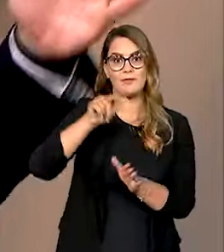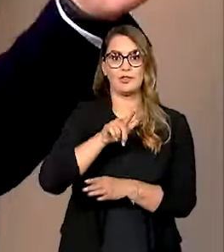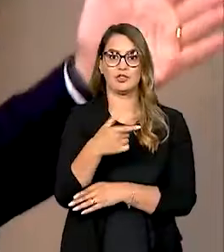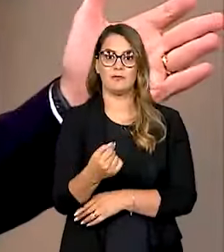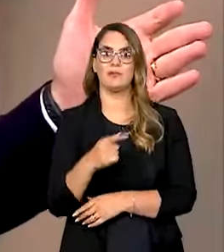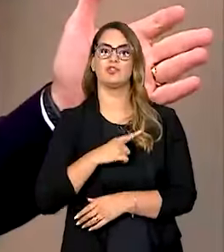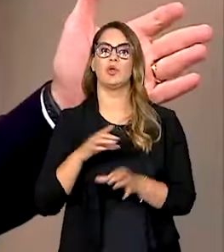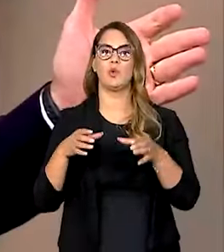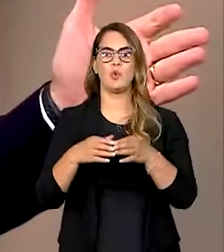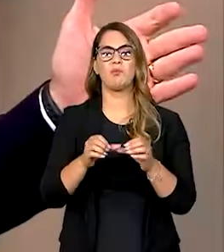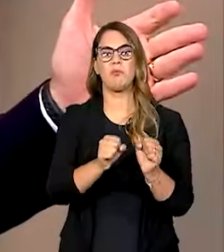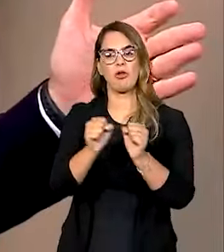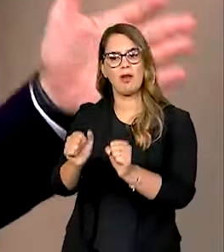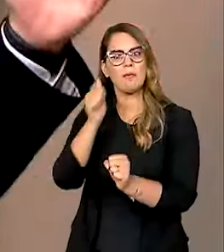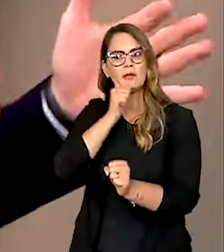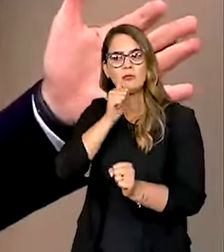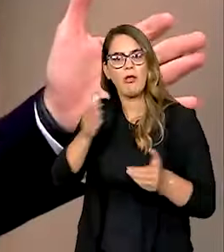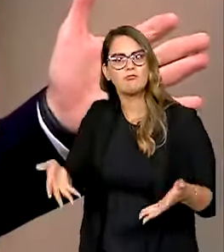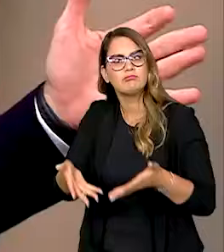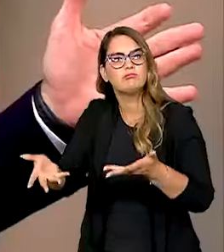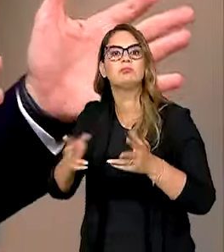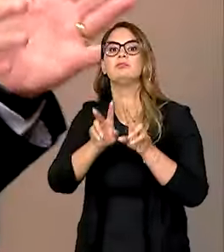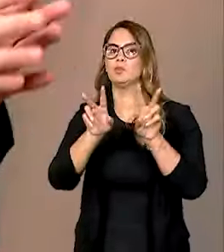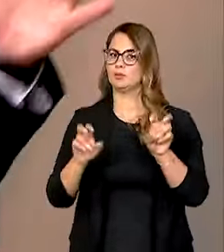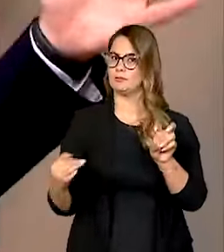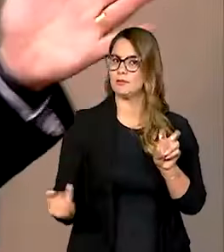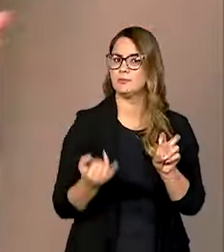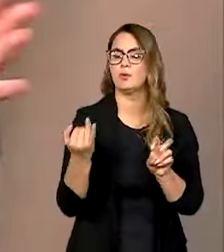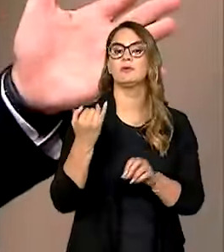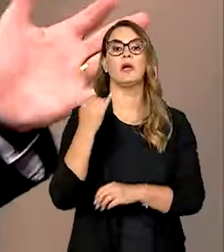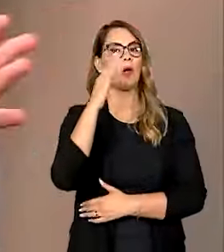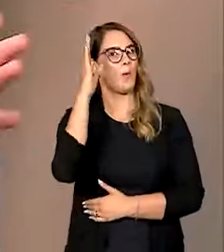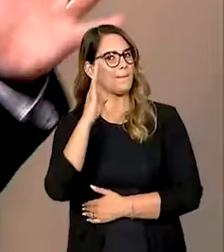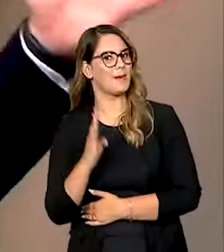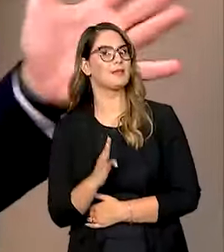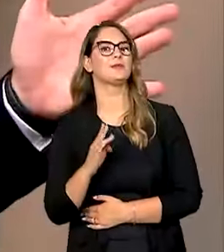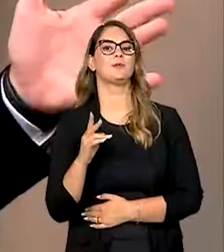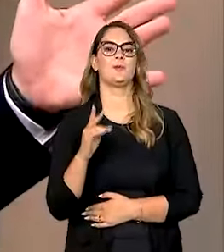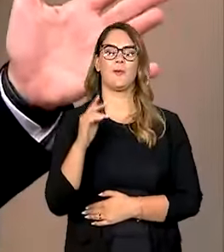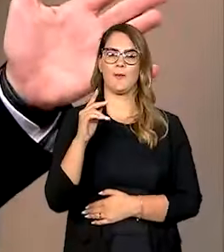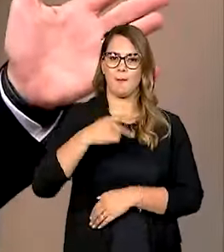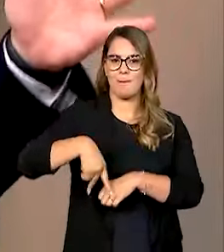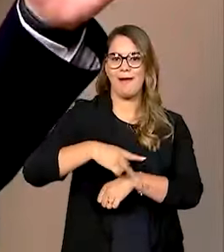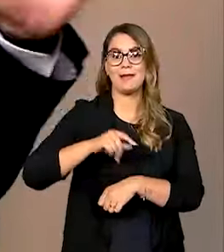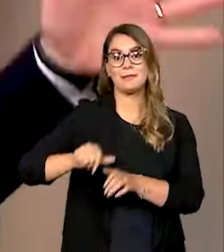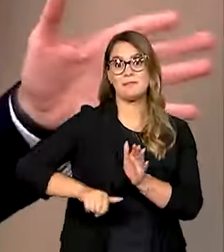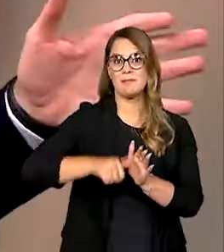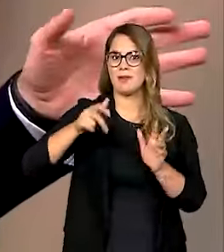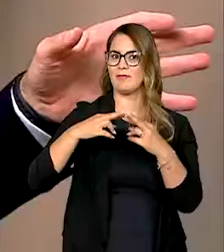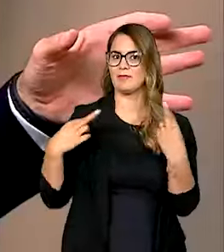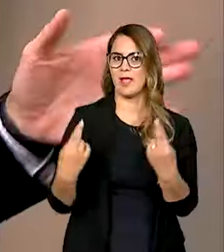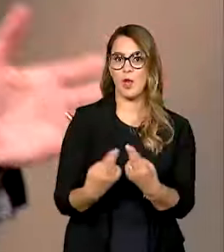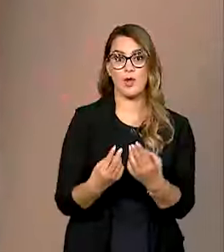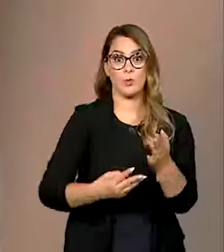grupo de empoderamento de mulheres, que é um tema muito importante. E é o Brasil, o país que fará, pela primeira vez, reunião de três